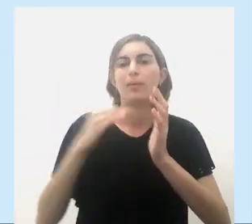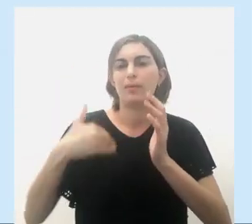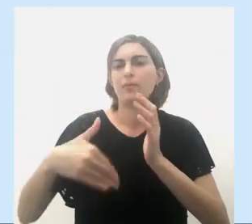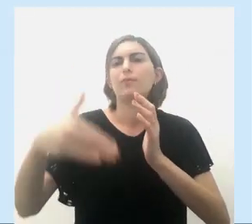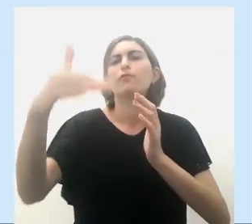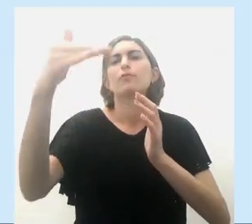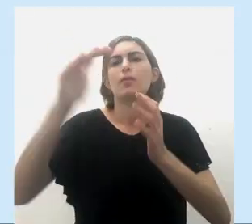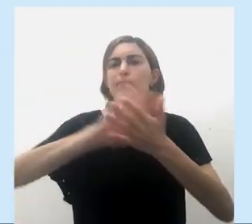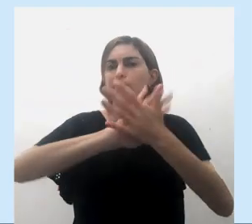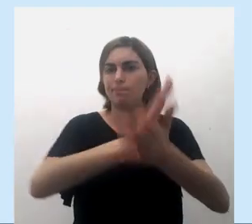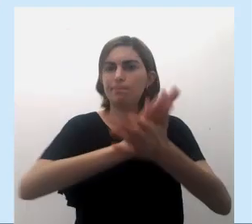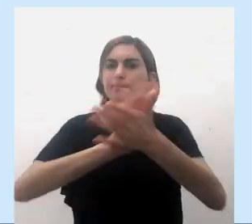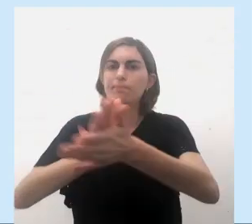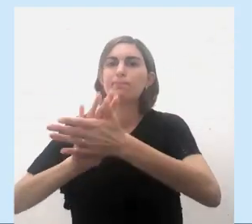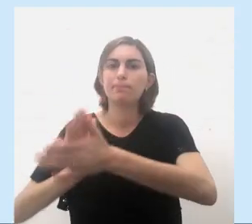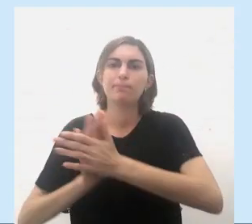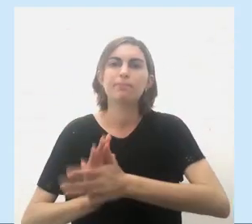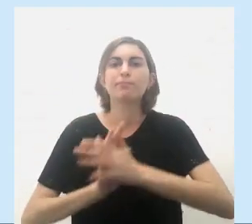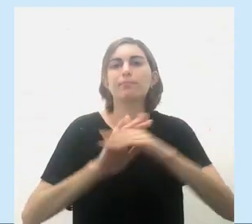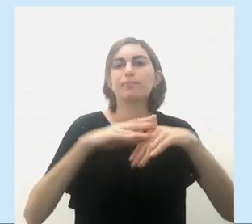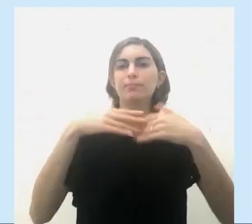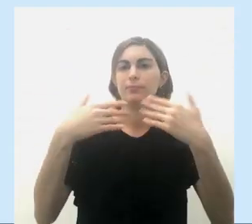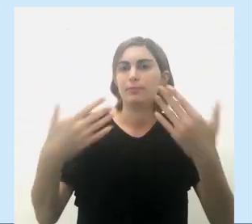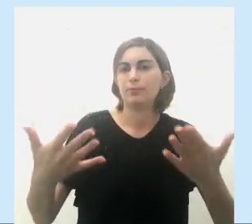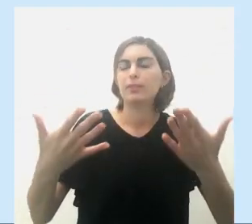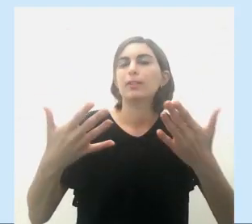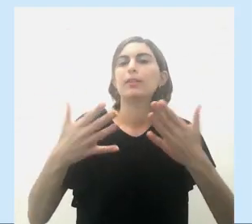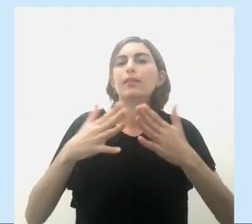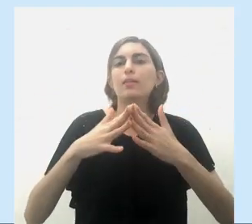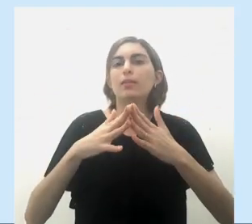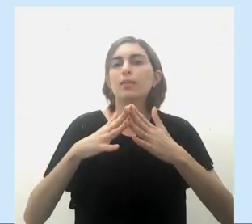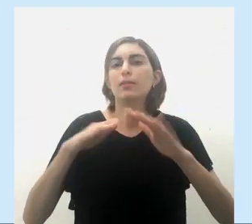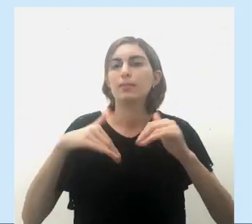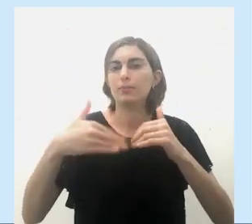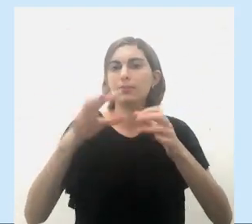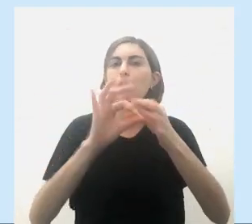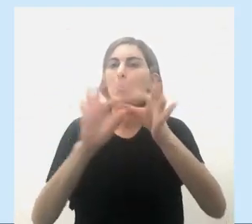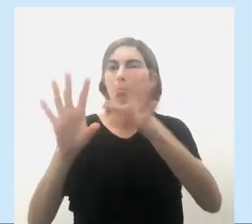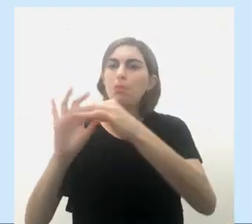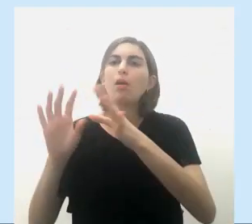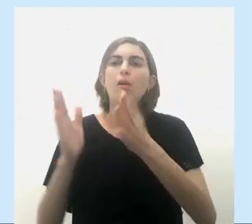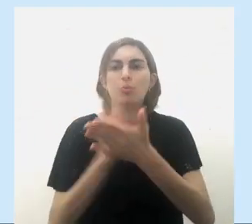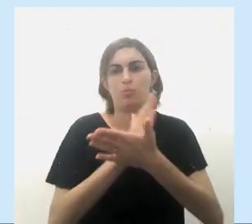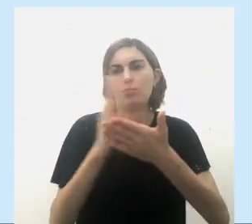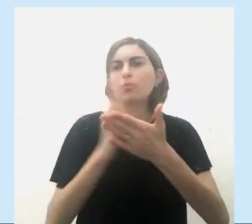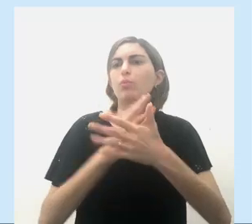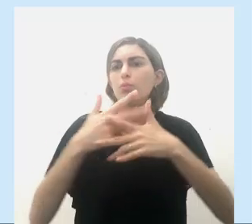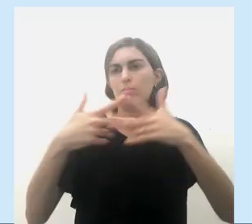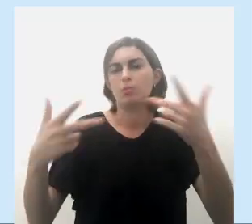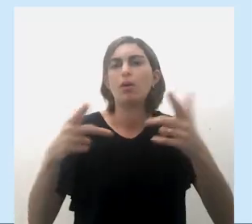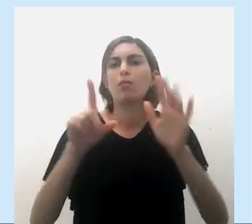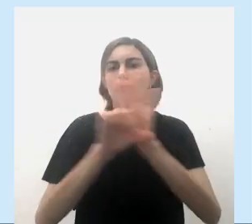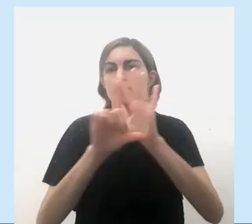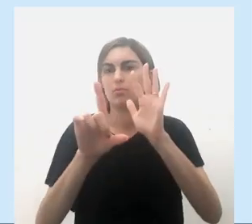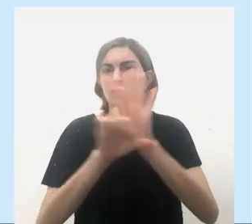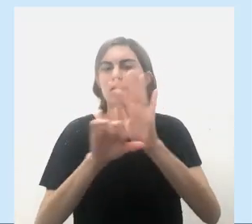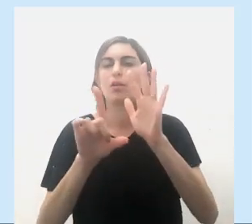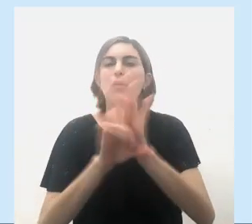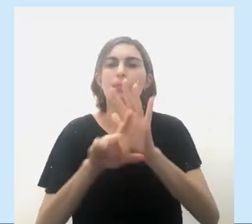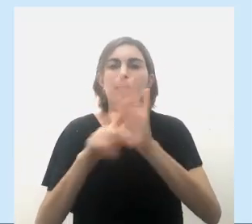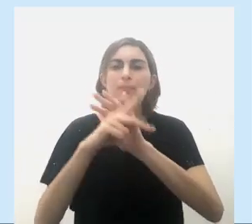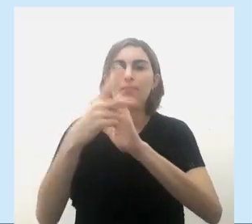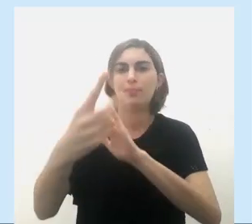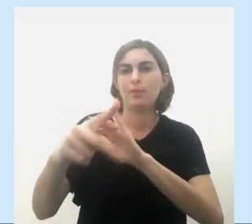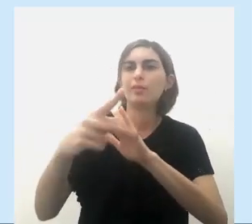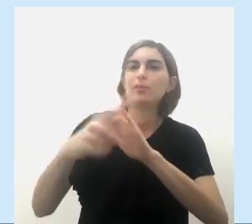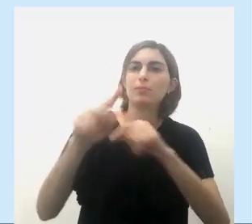foram bastante explorados, embora fossem concedidas alguns dispositivos legais